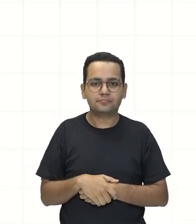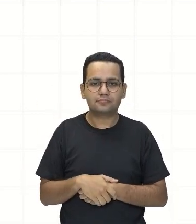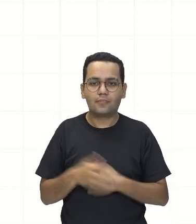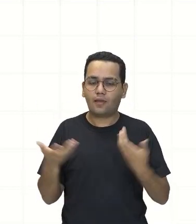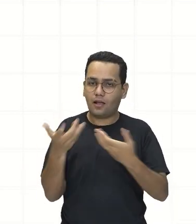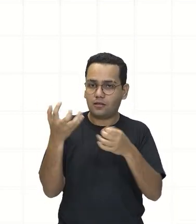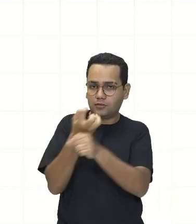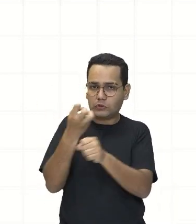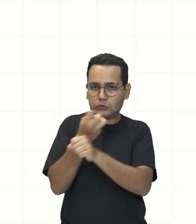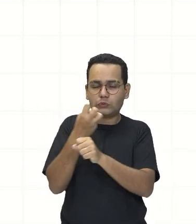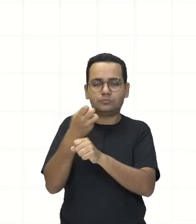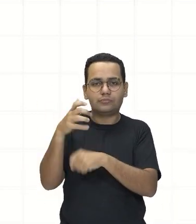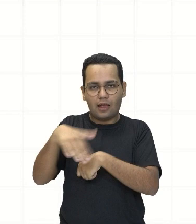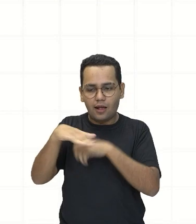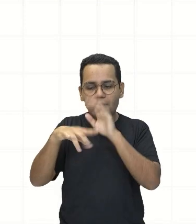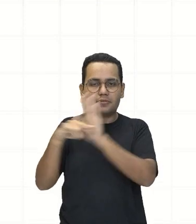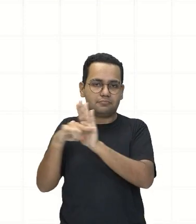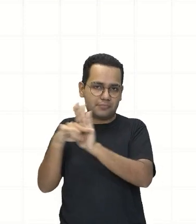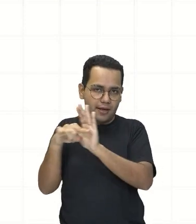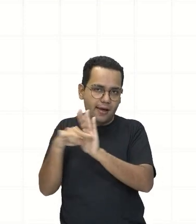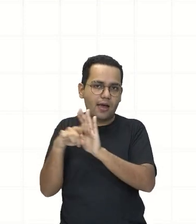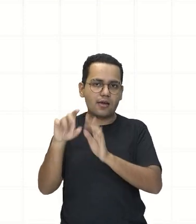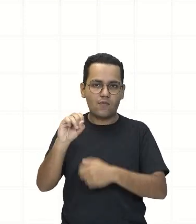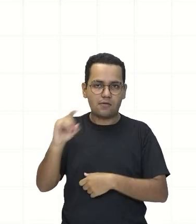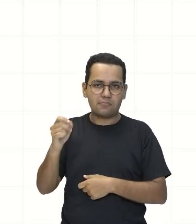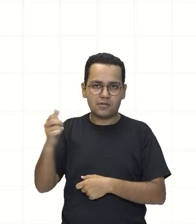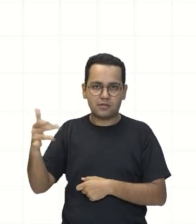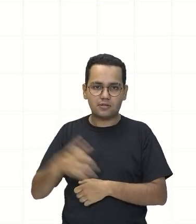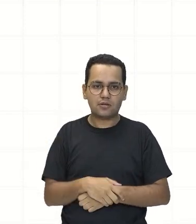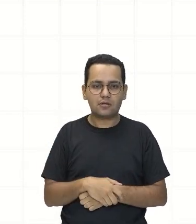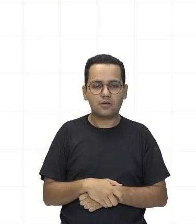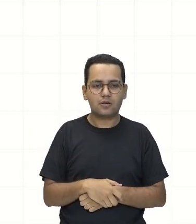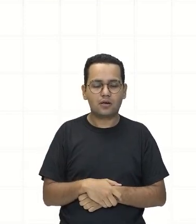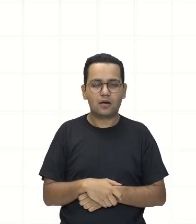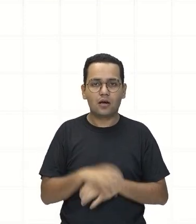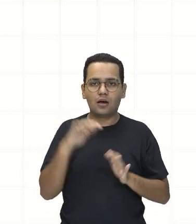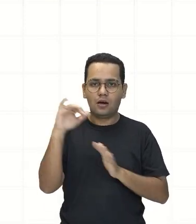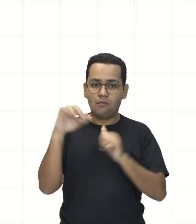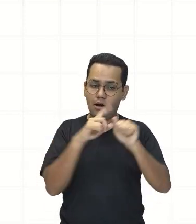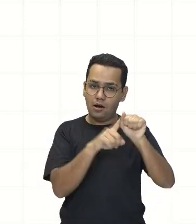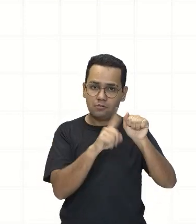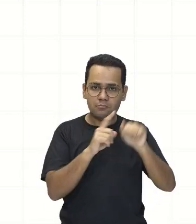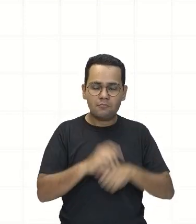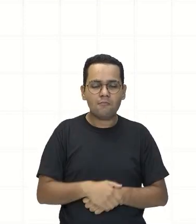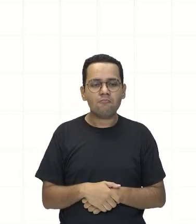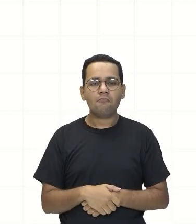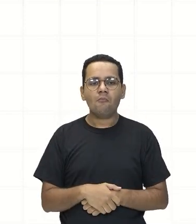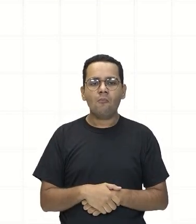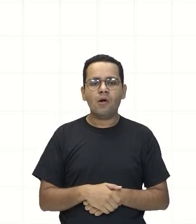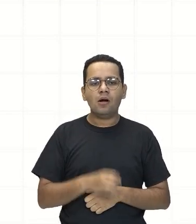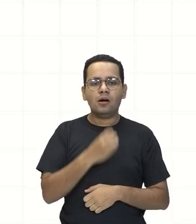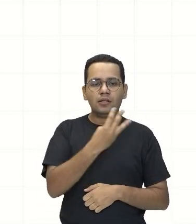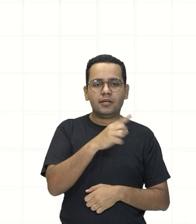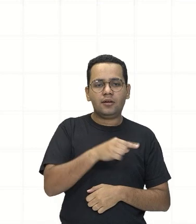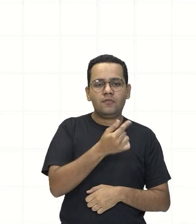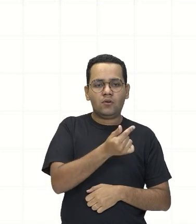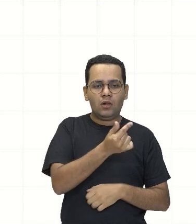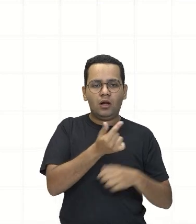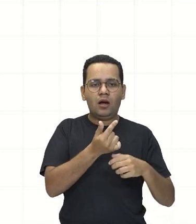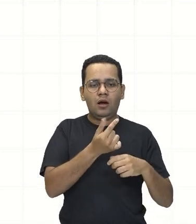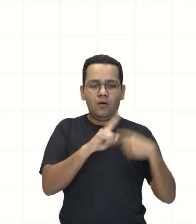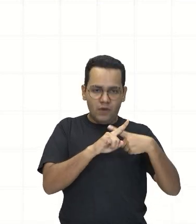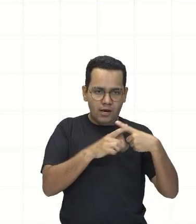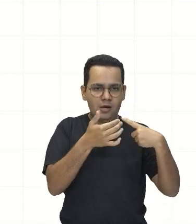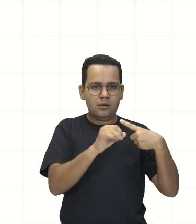quero 3,2 vezes 10 elevado a 5 Menos